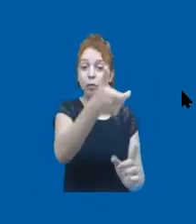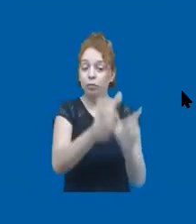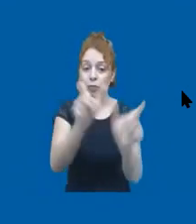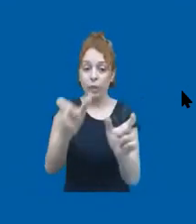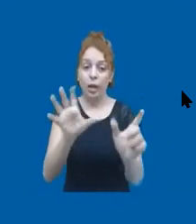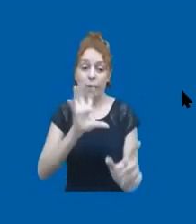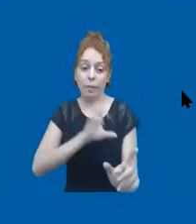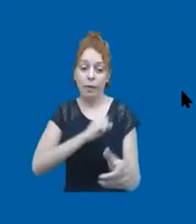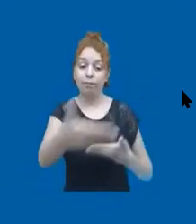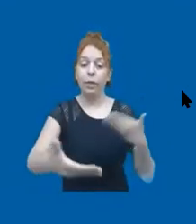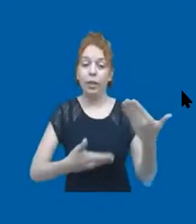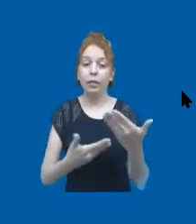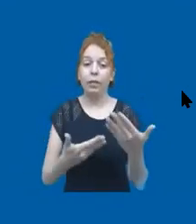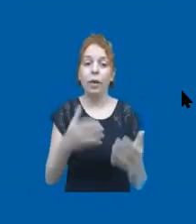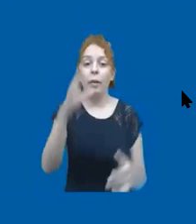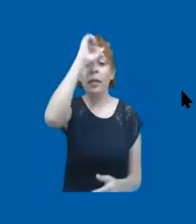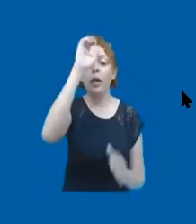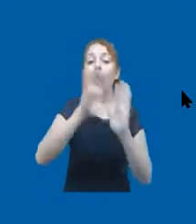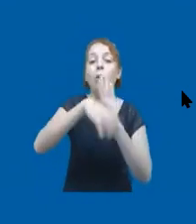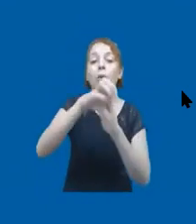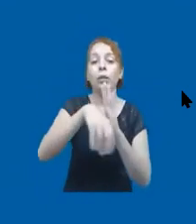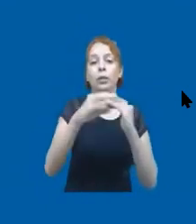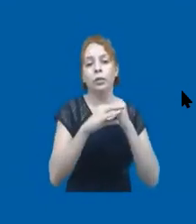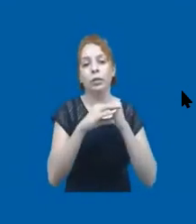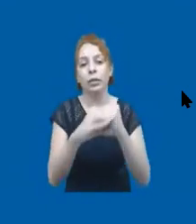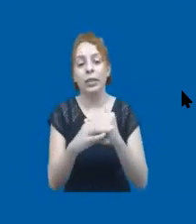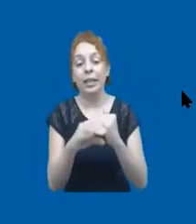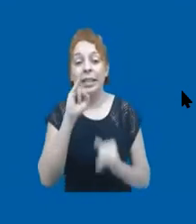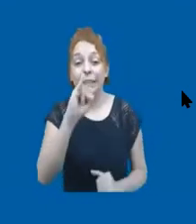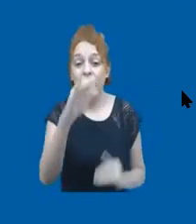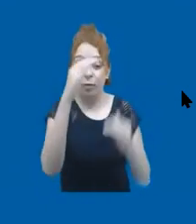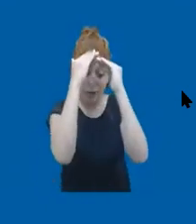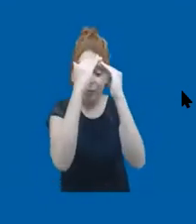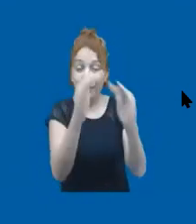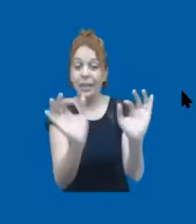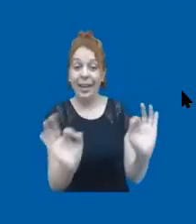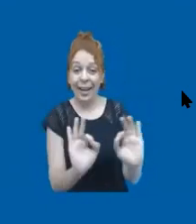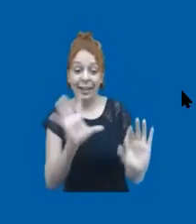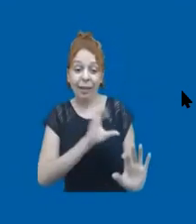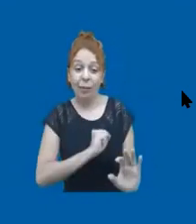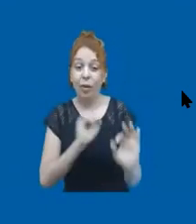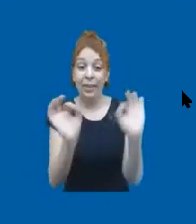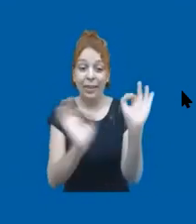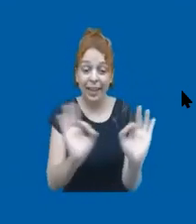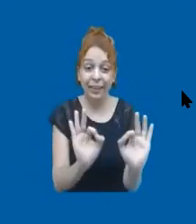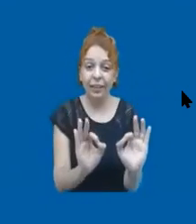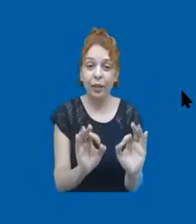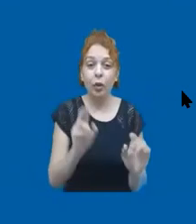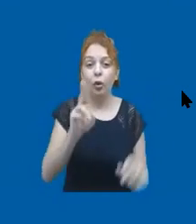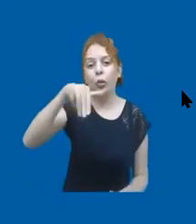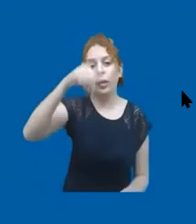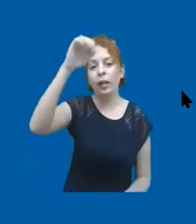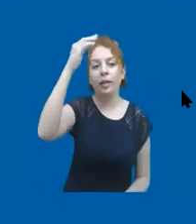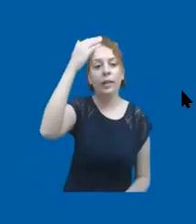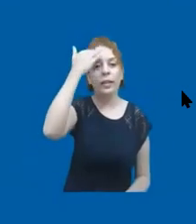o conceito de igualdade. Enquanto a gente não respeitar e amar o próximo, nós nunca vamos entender o